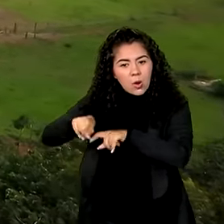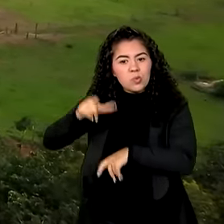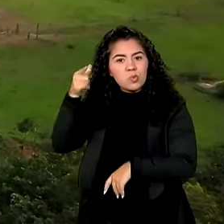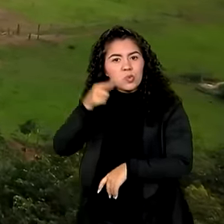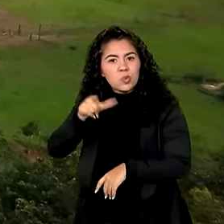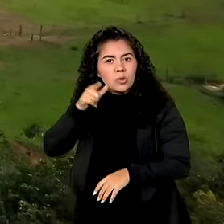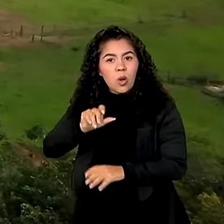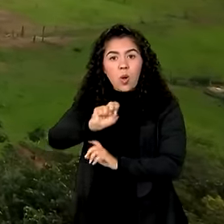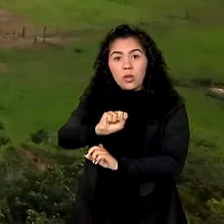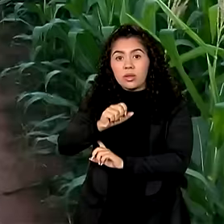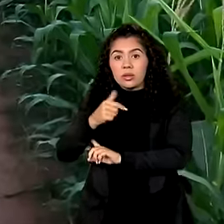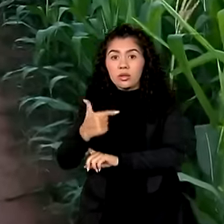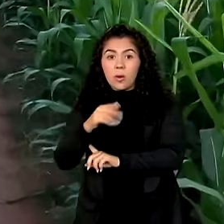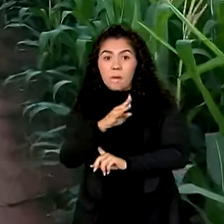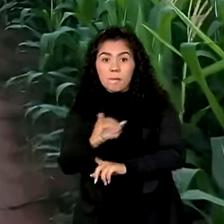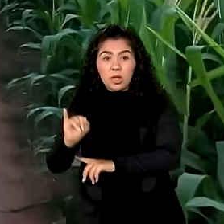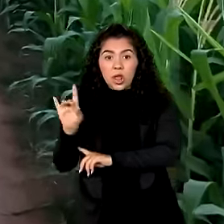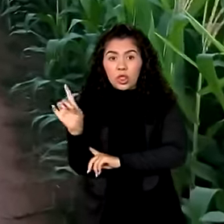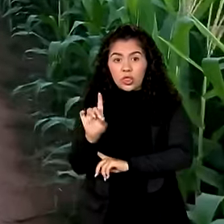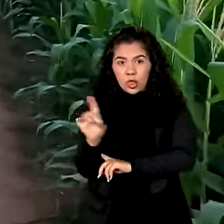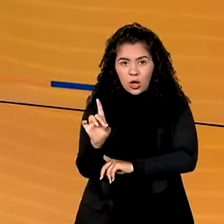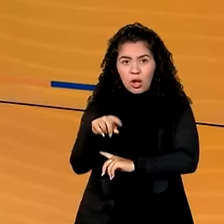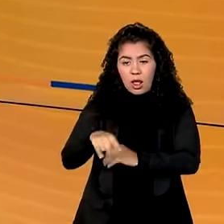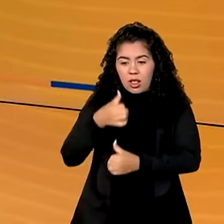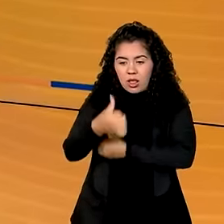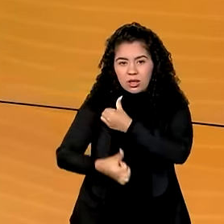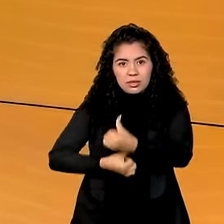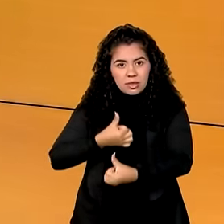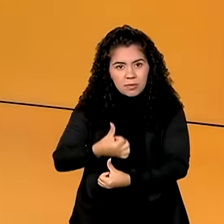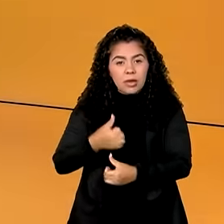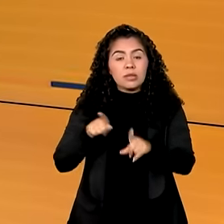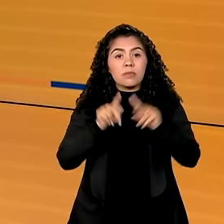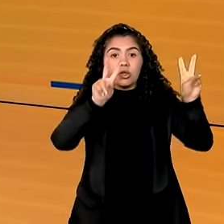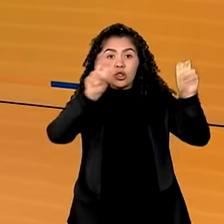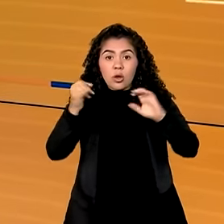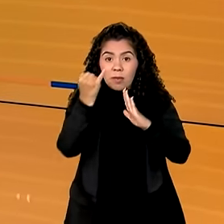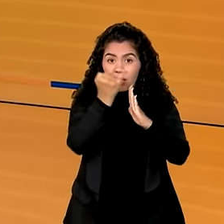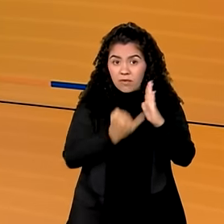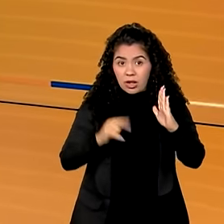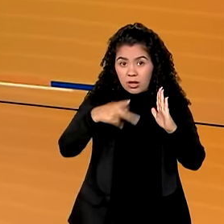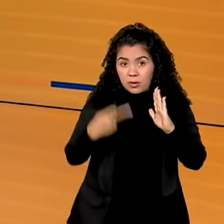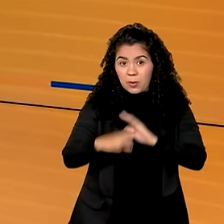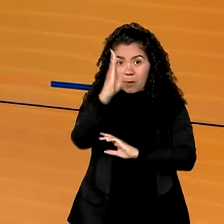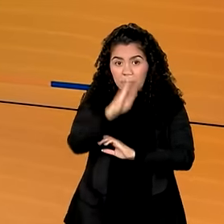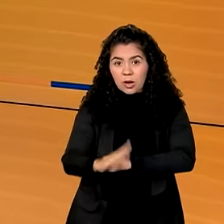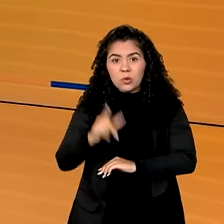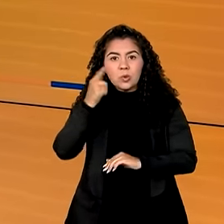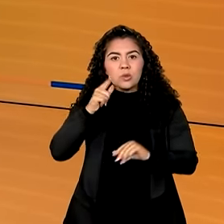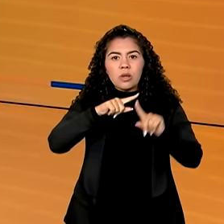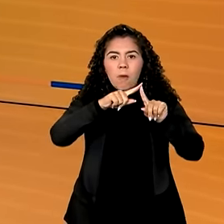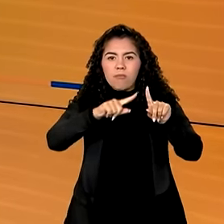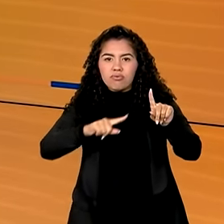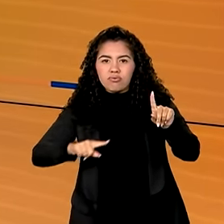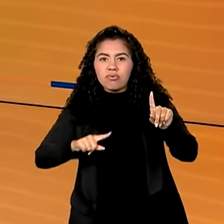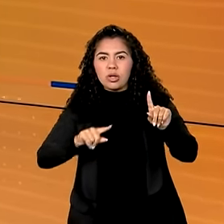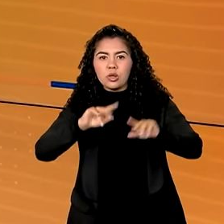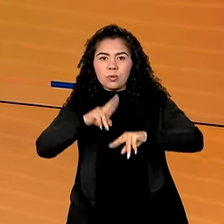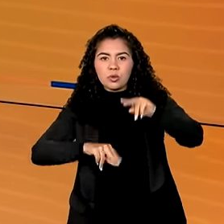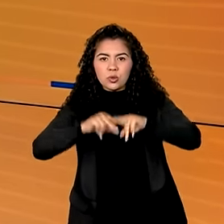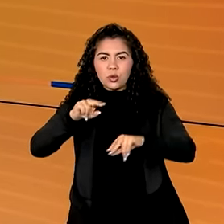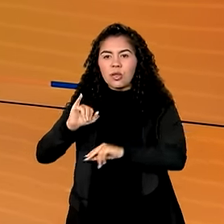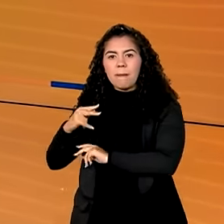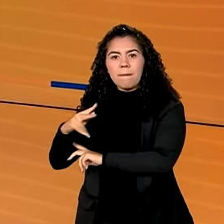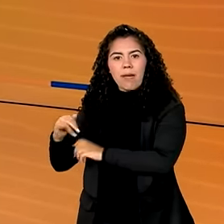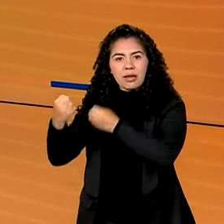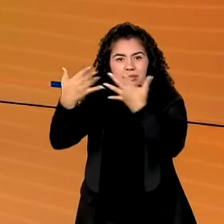82 bilhões de dólares no semestre. E inflação no país desacelera em junho de acordo com o IPEA.